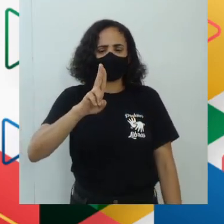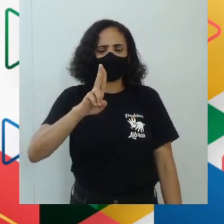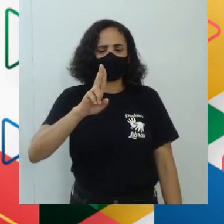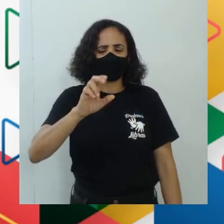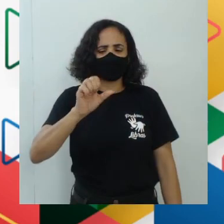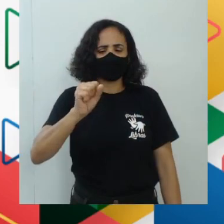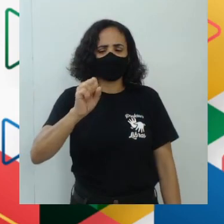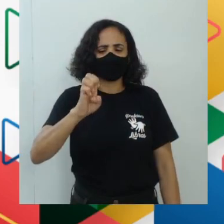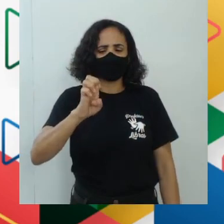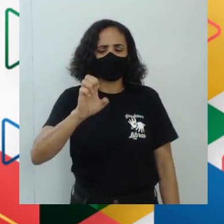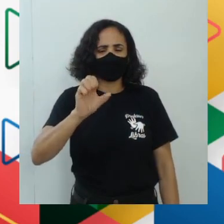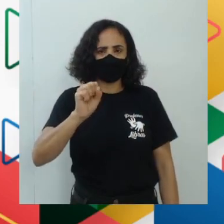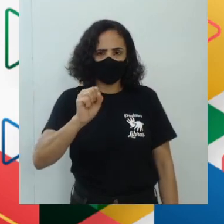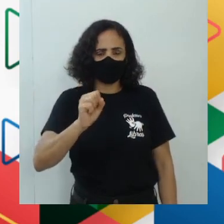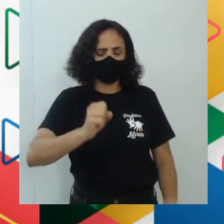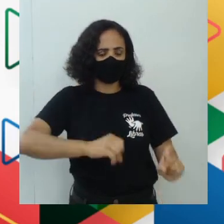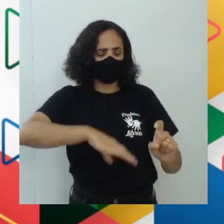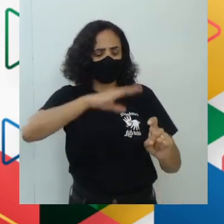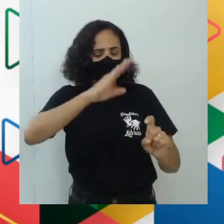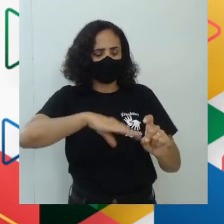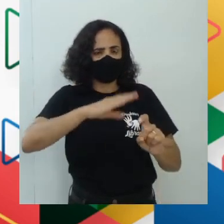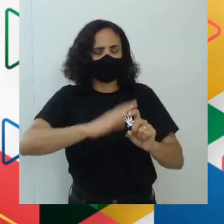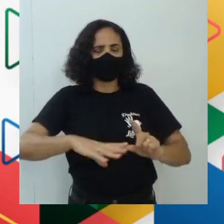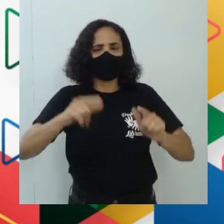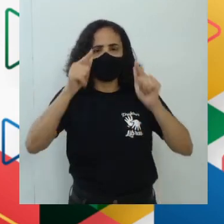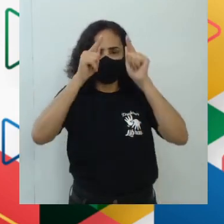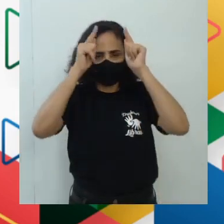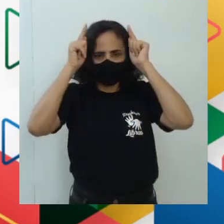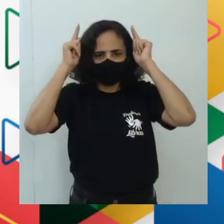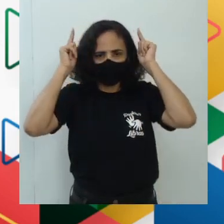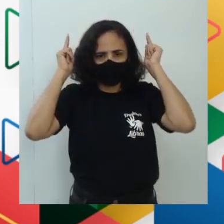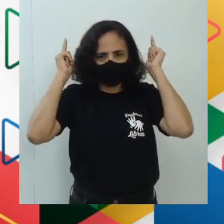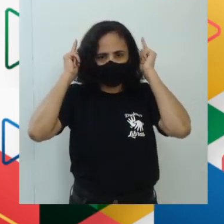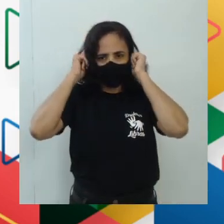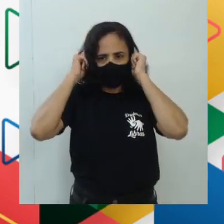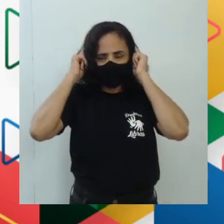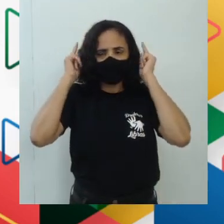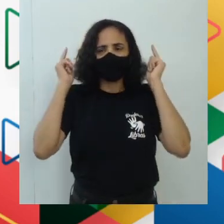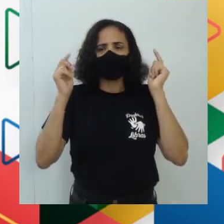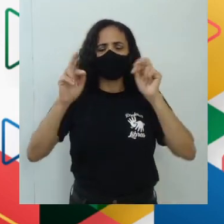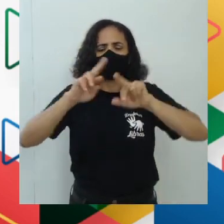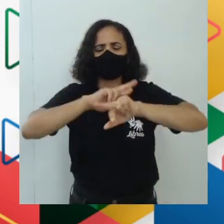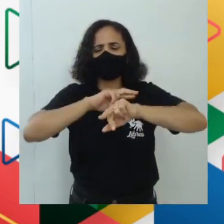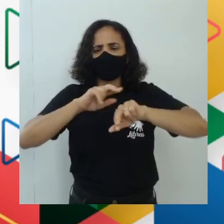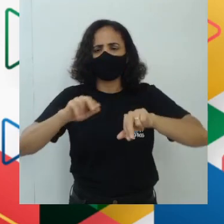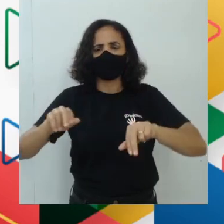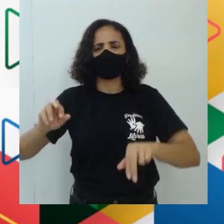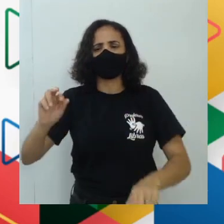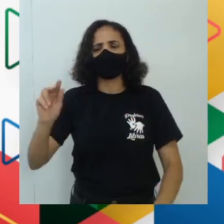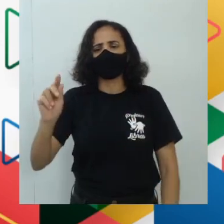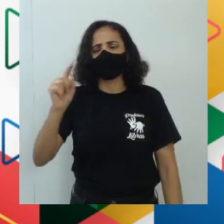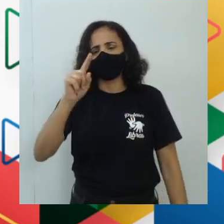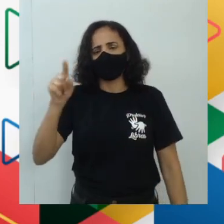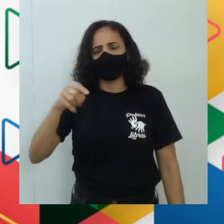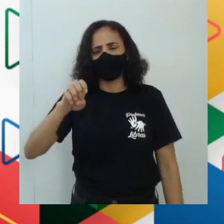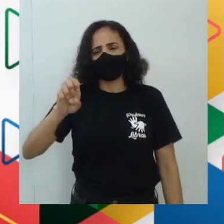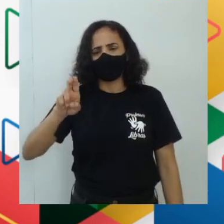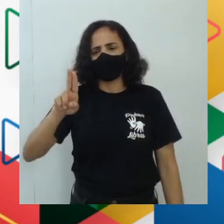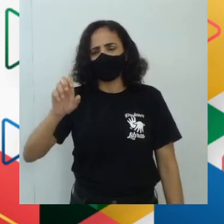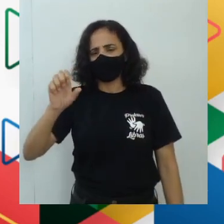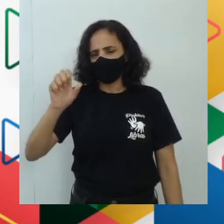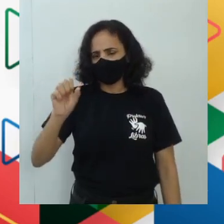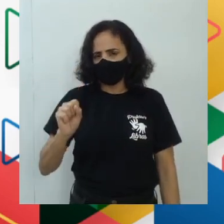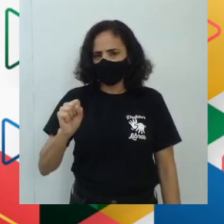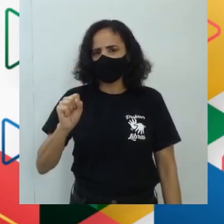Isso! Muito bem! Eu quero lhe falar sobre Zeus, Hermes e tantos outros que você